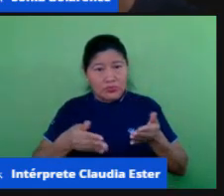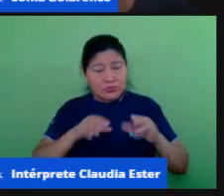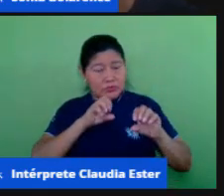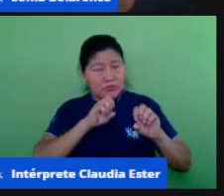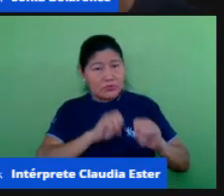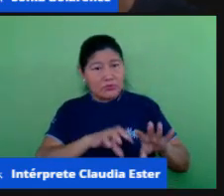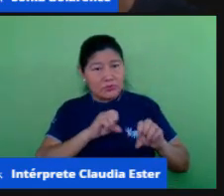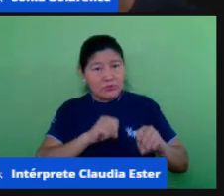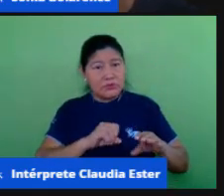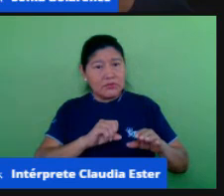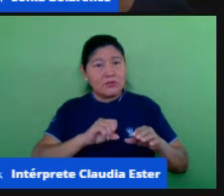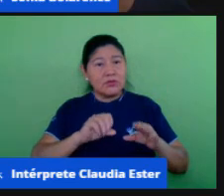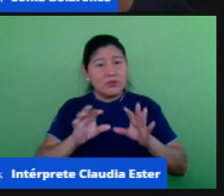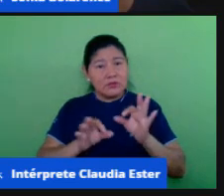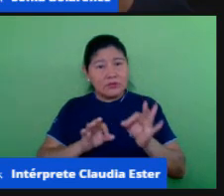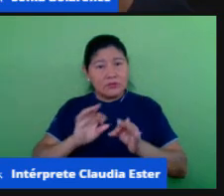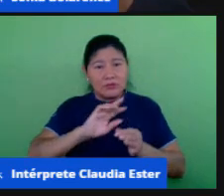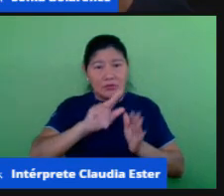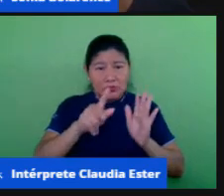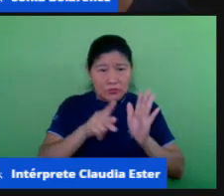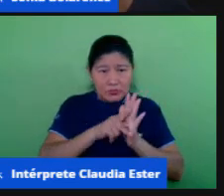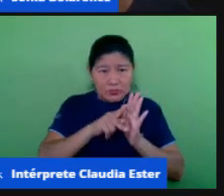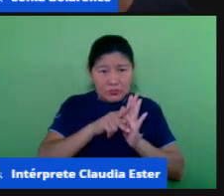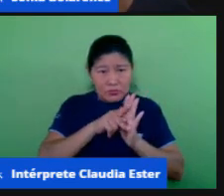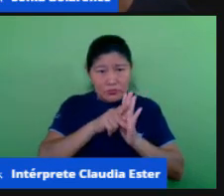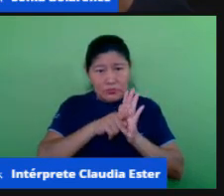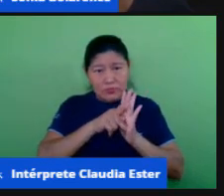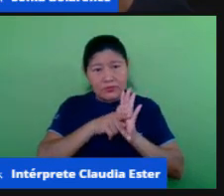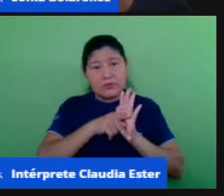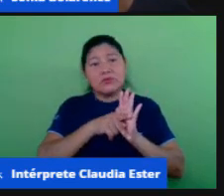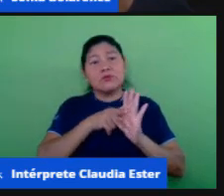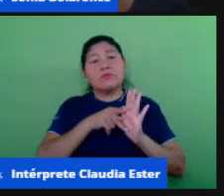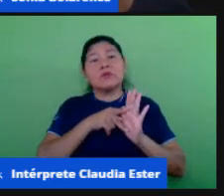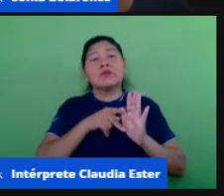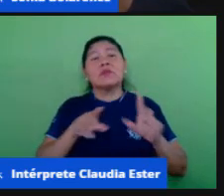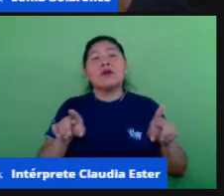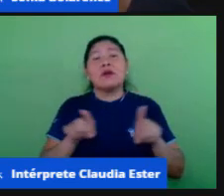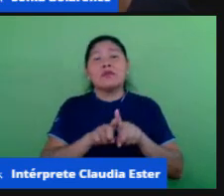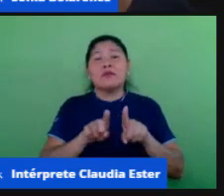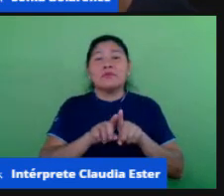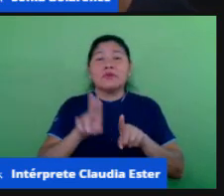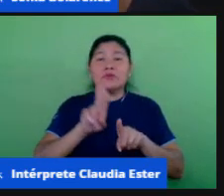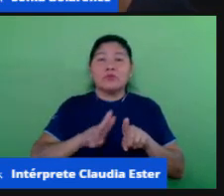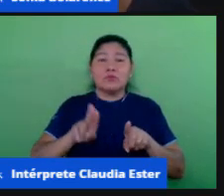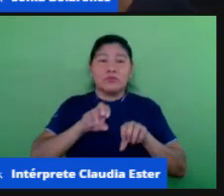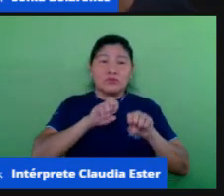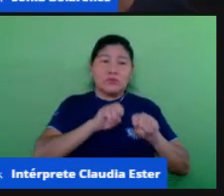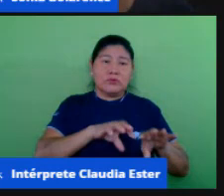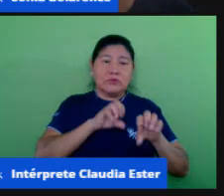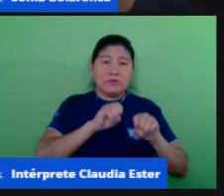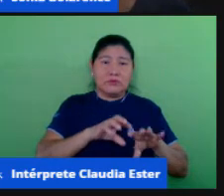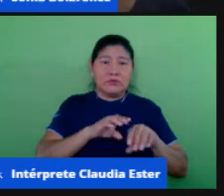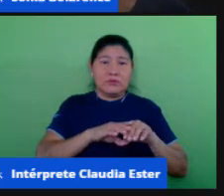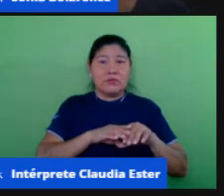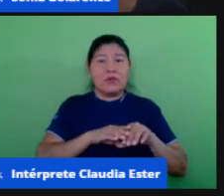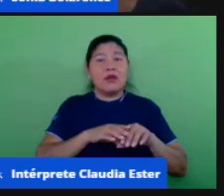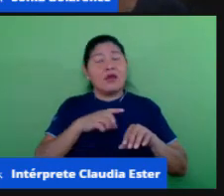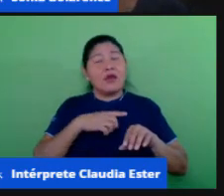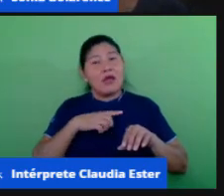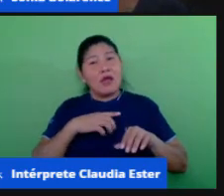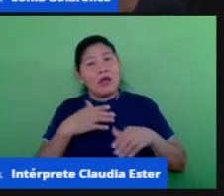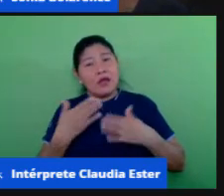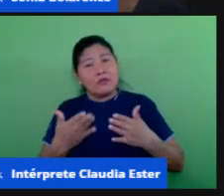planejamento na construção de aulas e utilizados de maneira assíncrona e